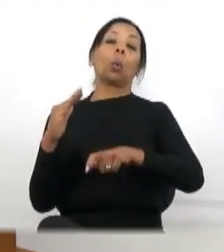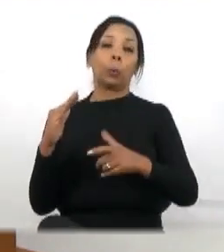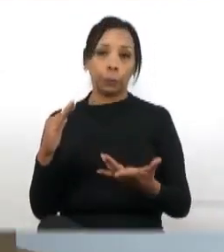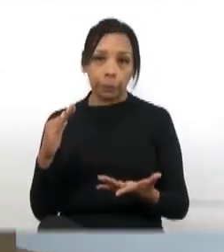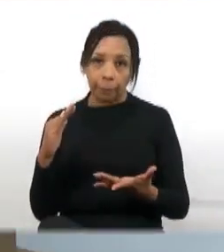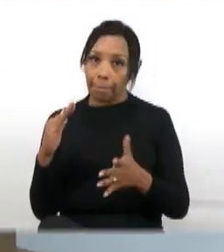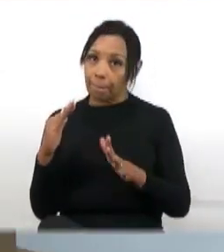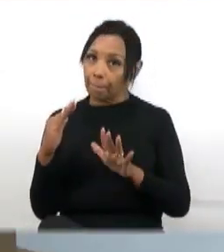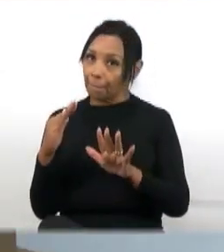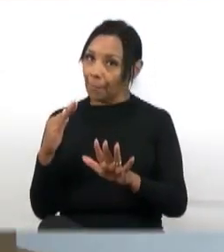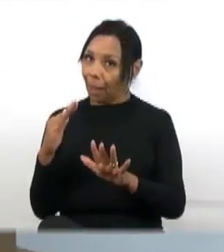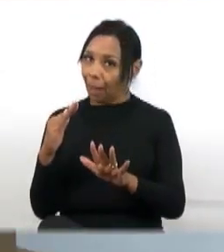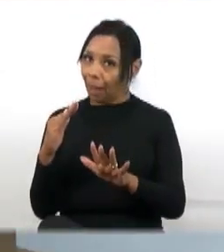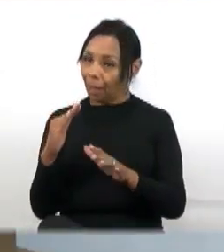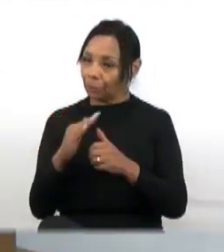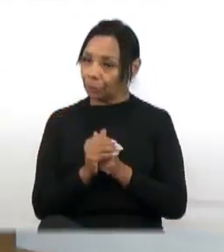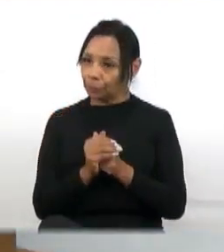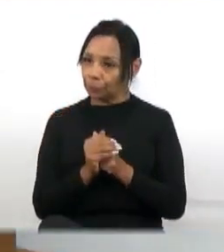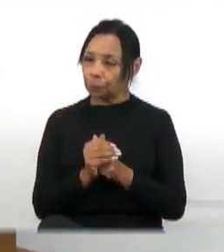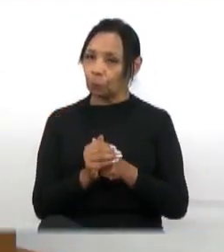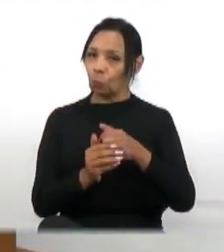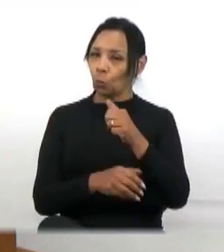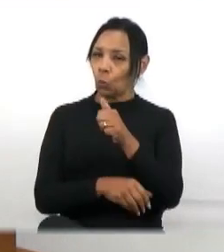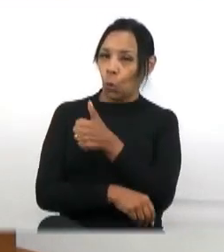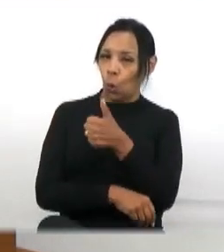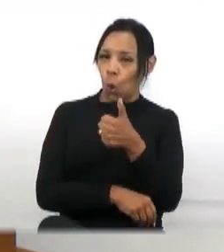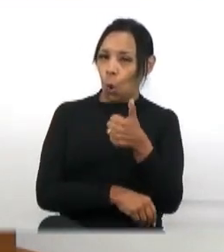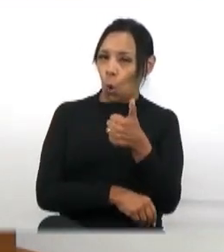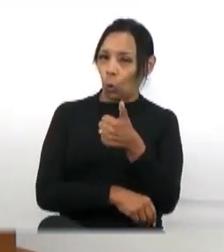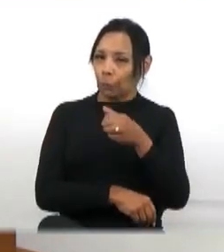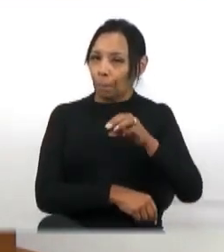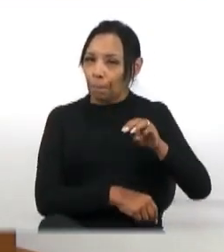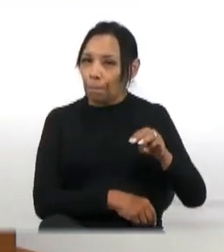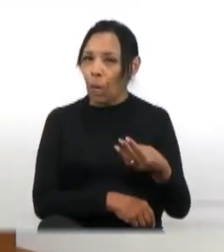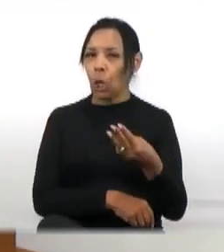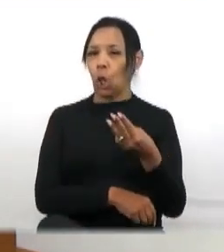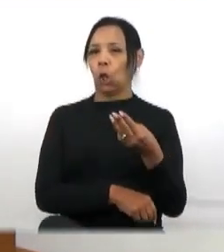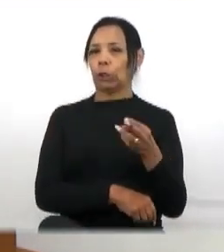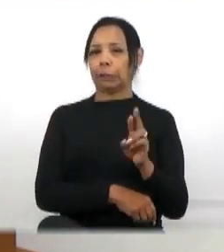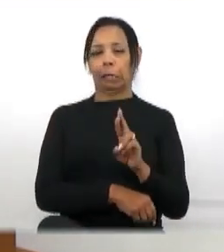ganhar 11 milhões de reais da prefeitura, você não precisa.